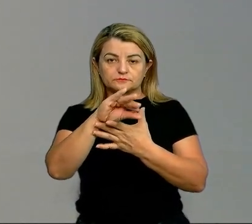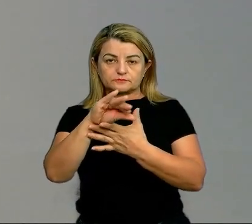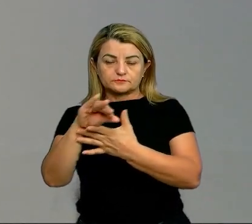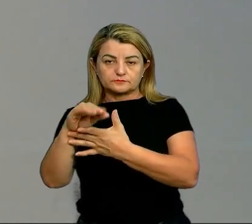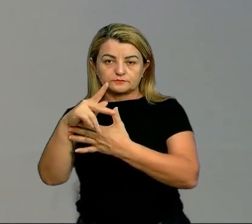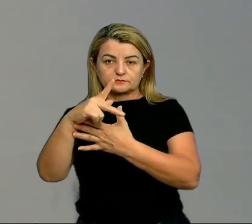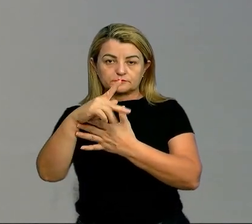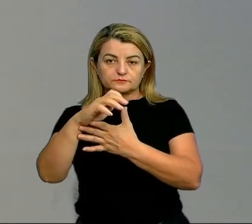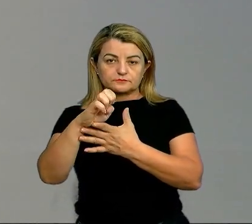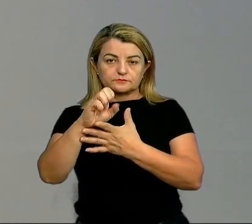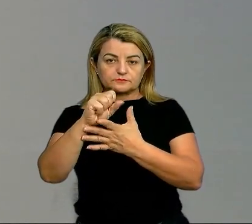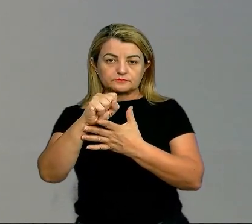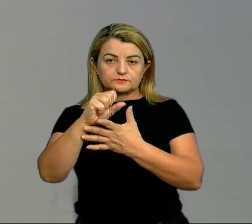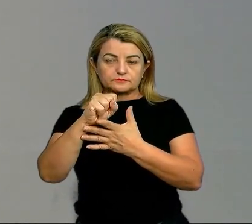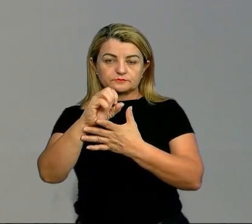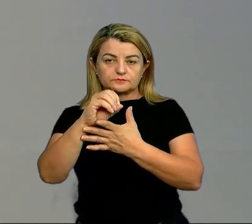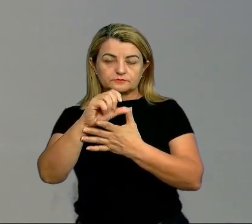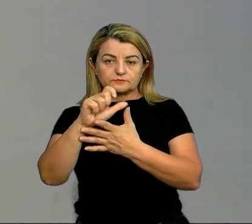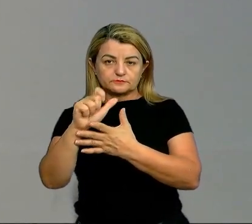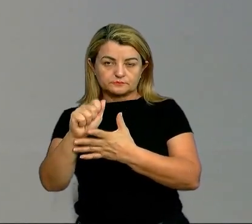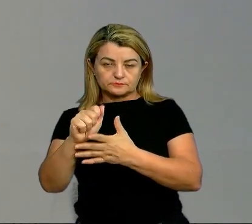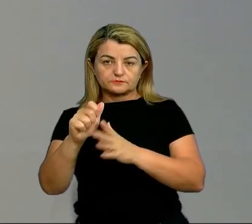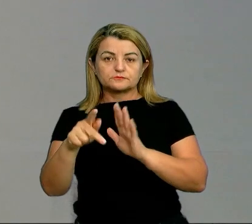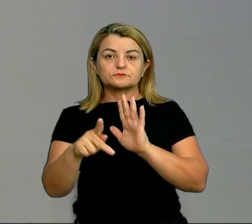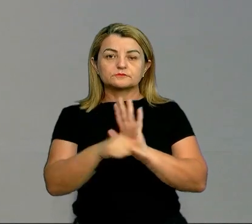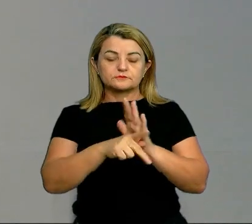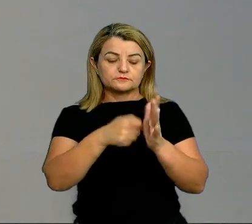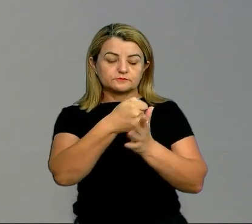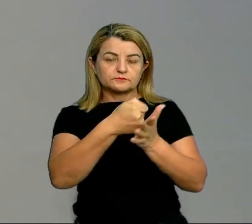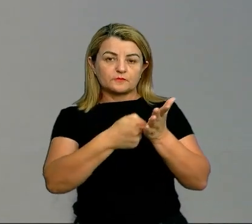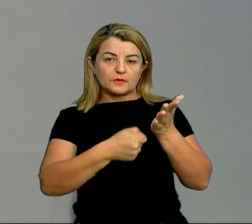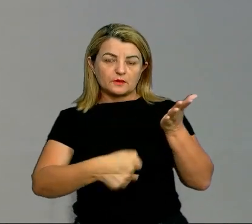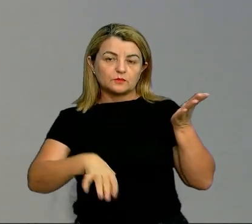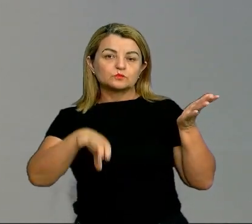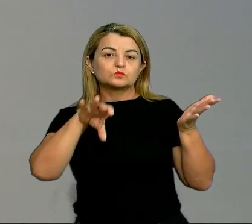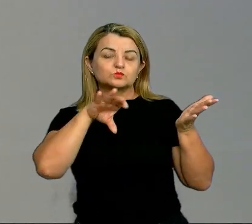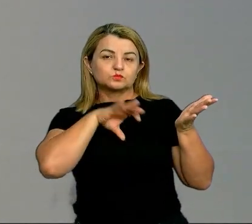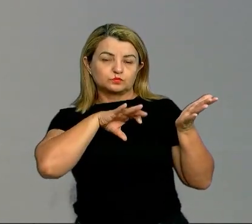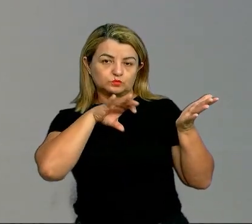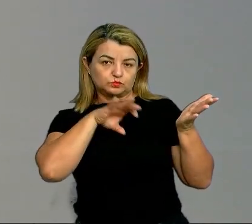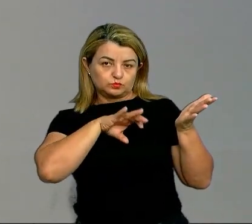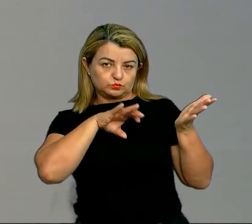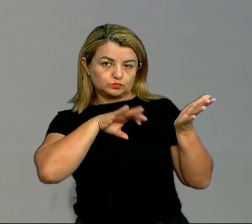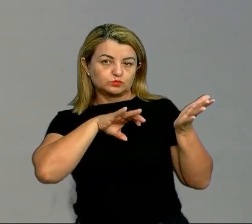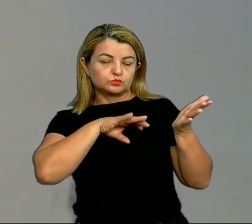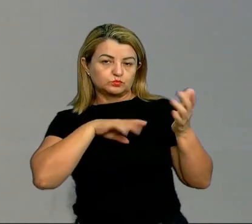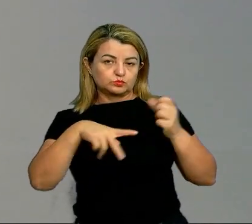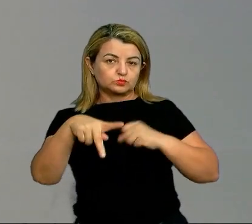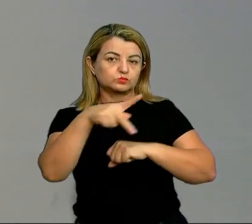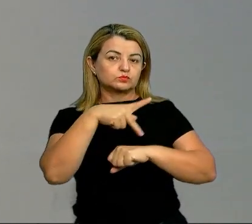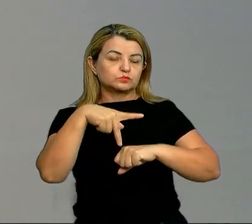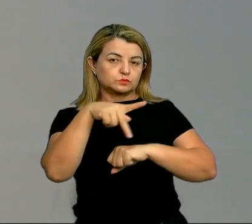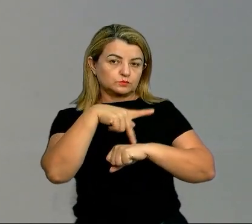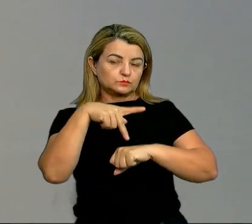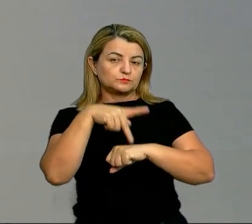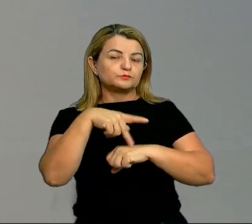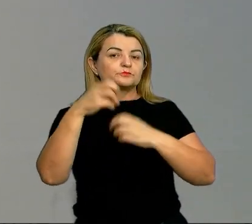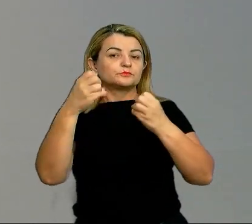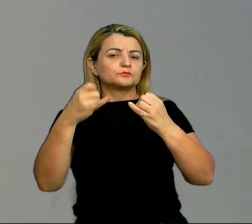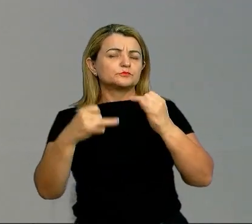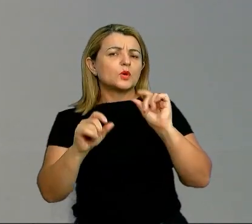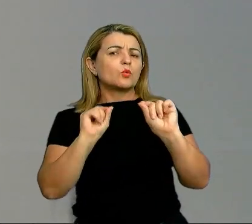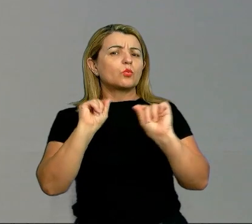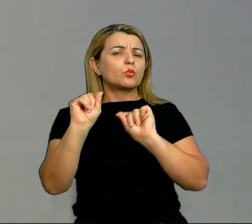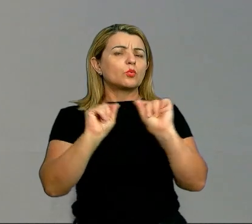como trazer um escritor português, falar da sua importância, trazer os seus heterônimos e não falar da própria produção do autor,